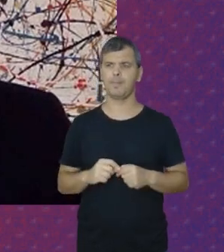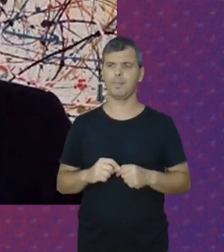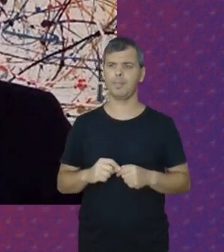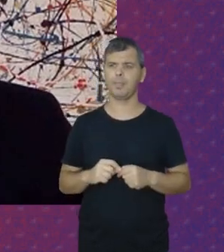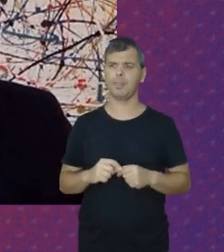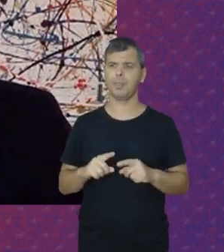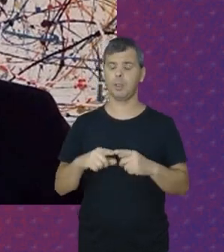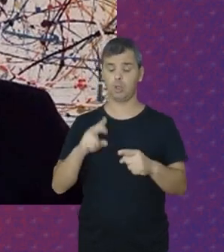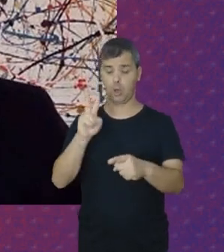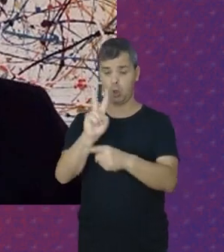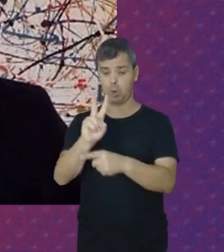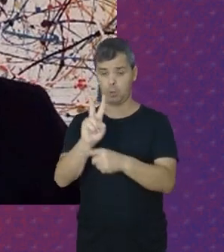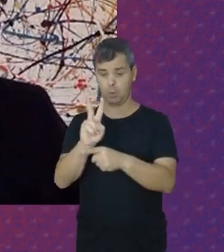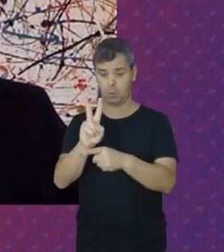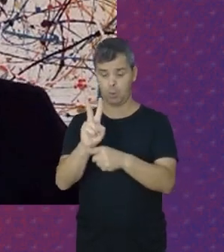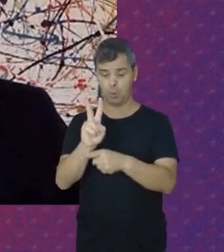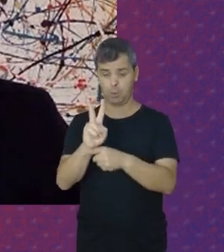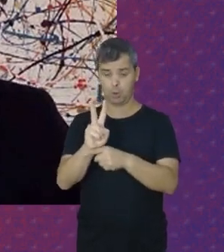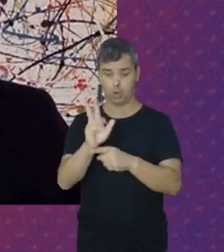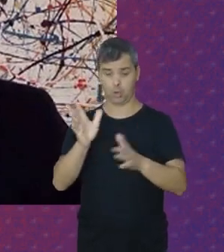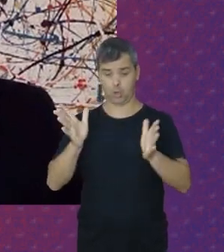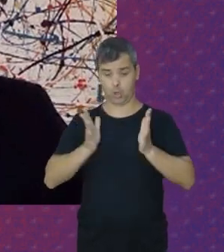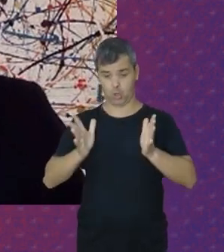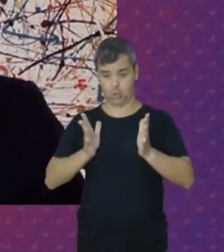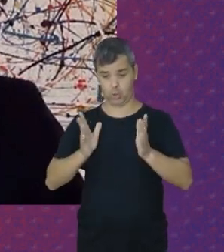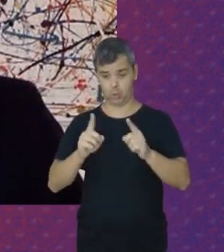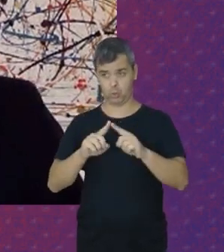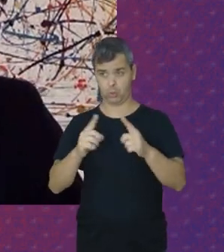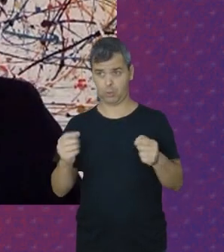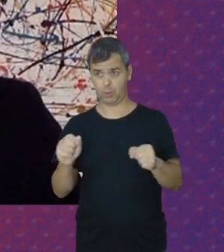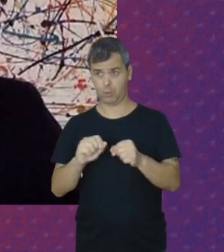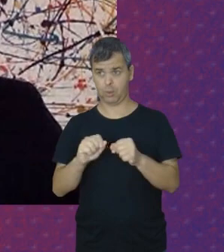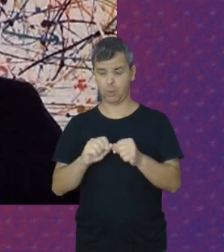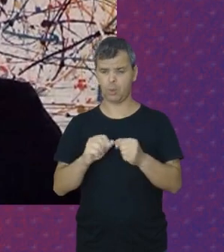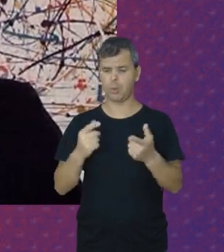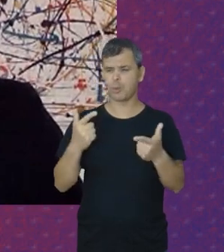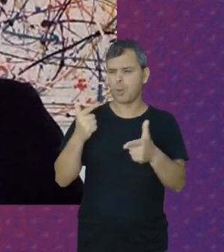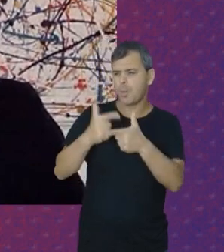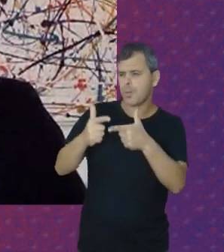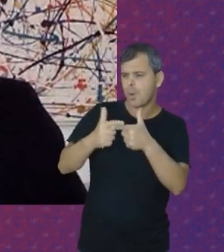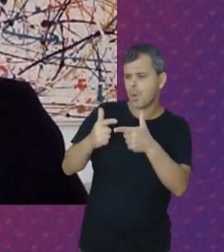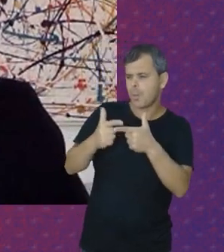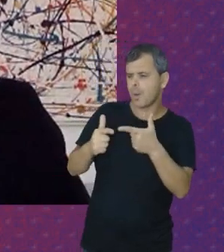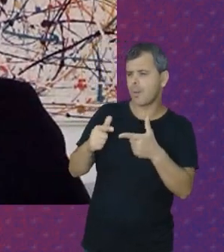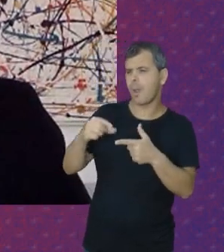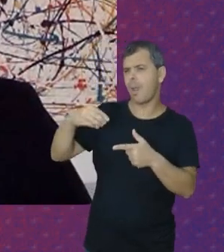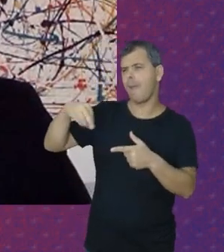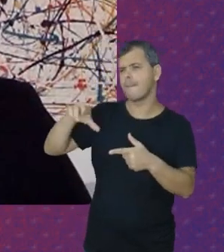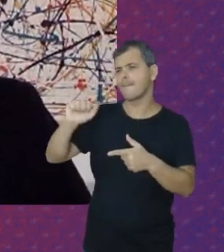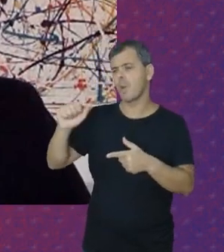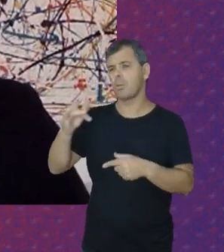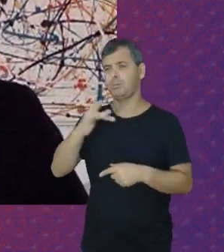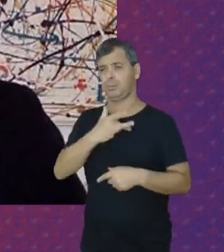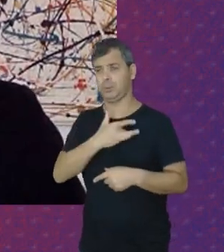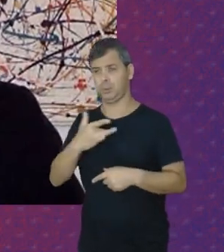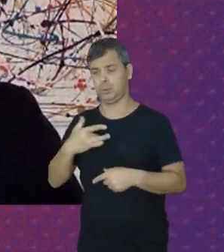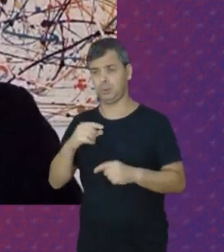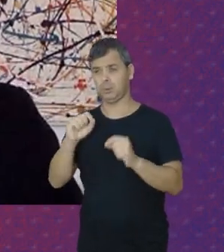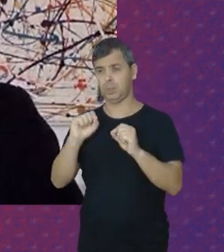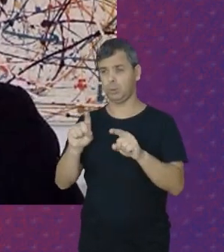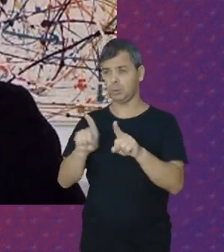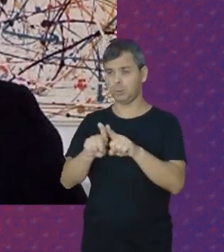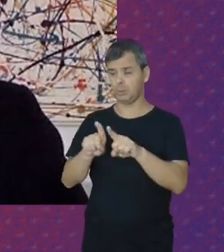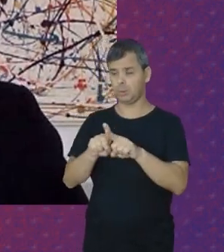de Proteger A classe Senhorial Do suposto Risco Moral Sanitário Que